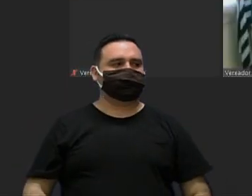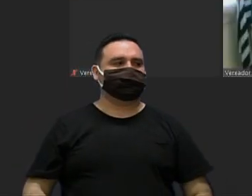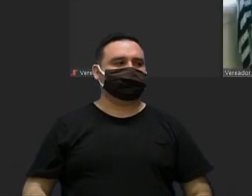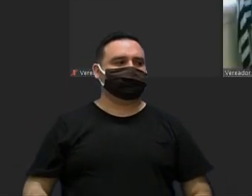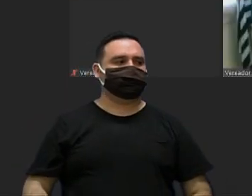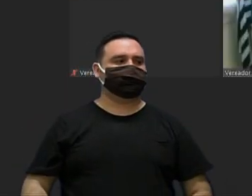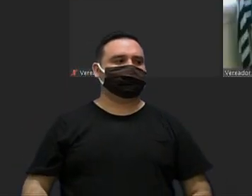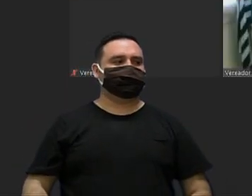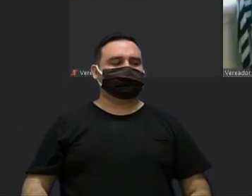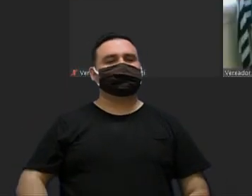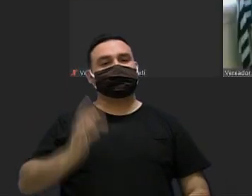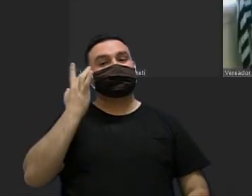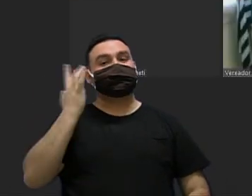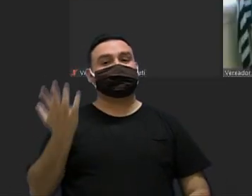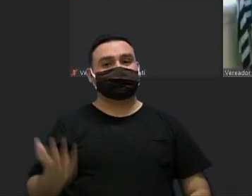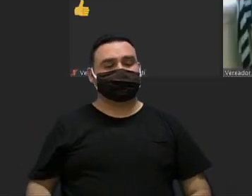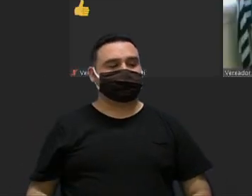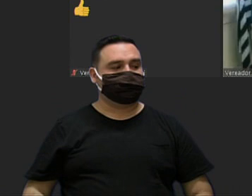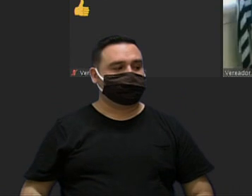o que o senhor acha